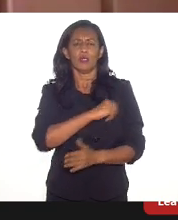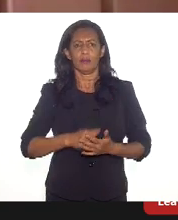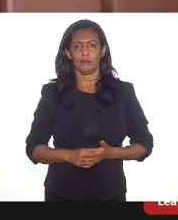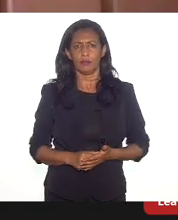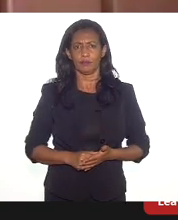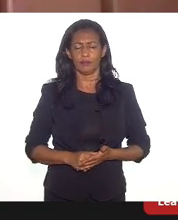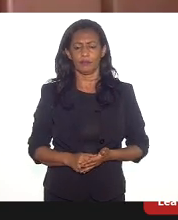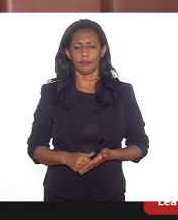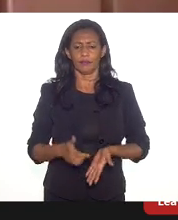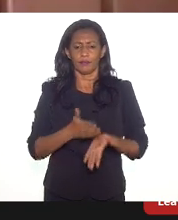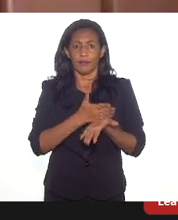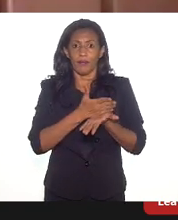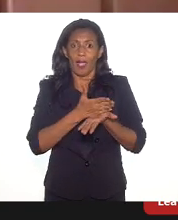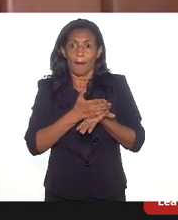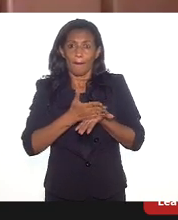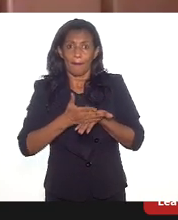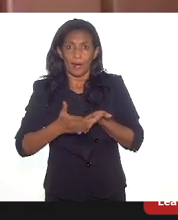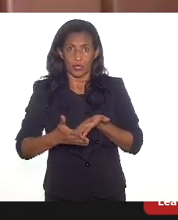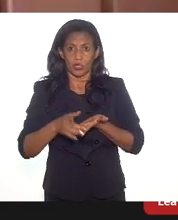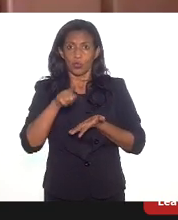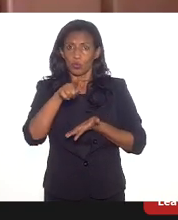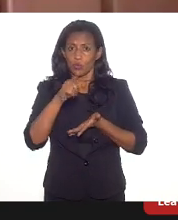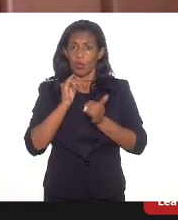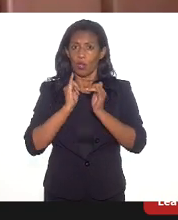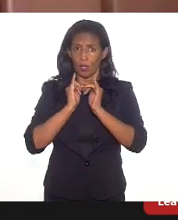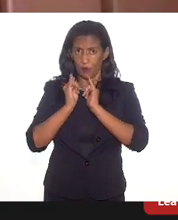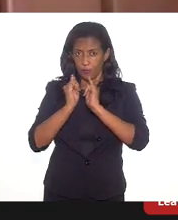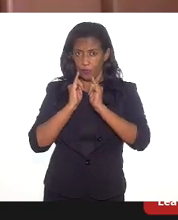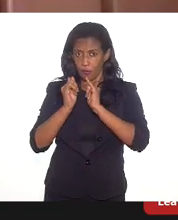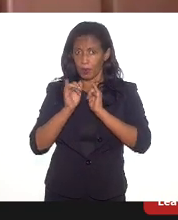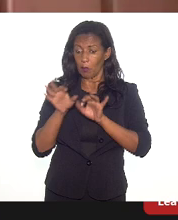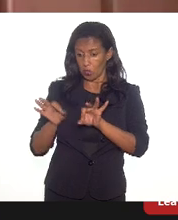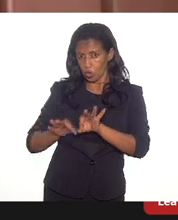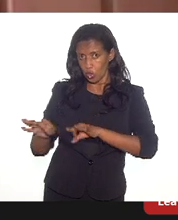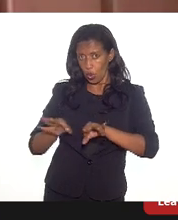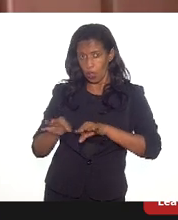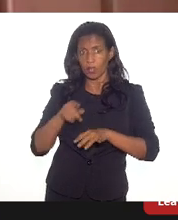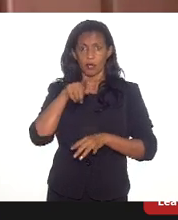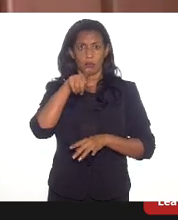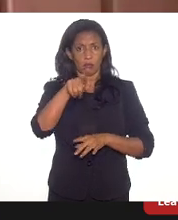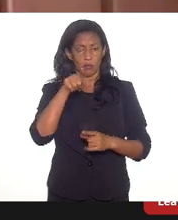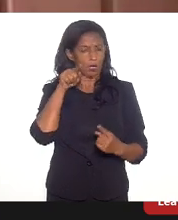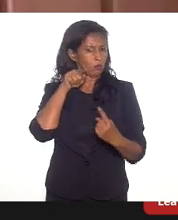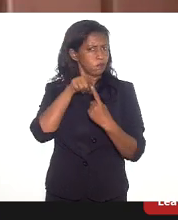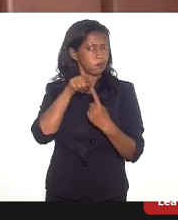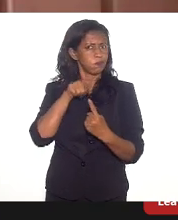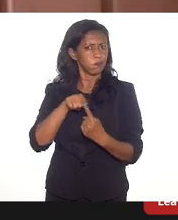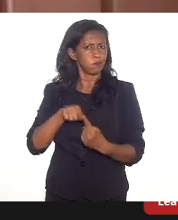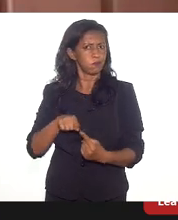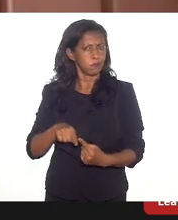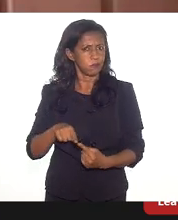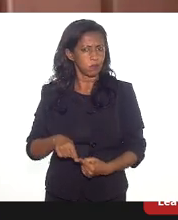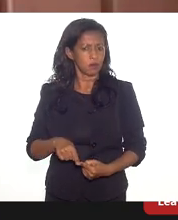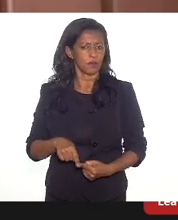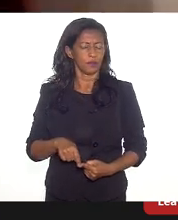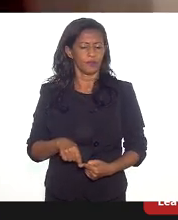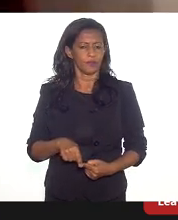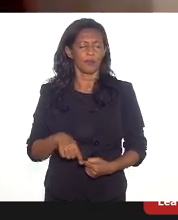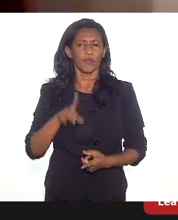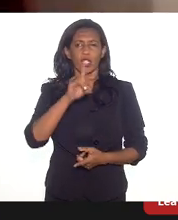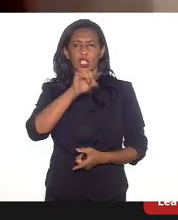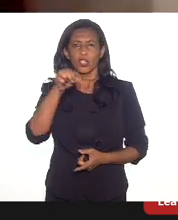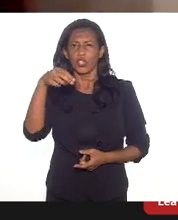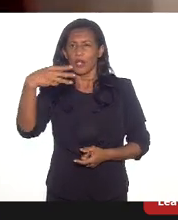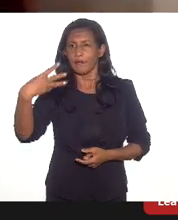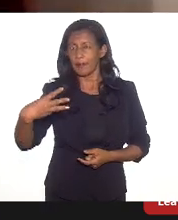que foram só mencionados, tá? Então, depois a gente organiza com você direitinho para que você comece... É aterno, é